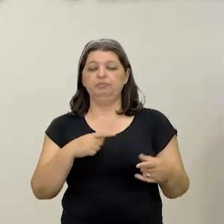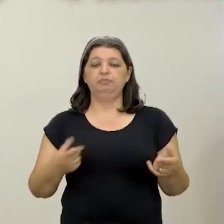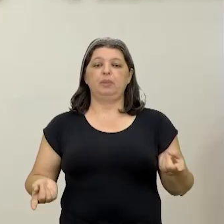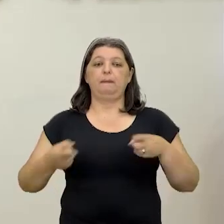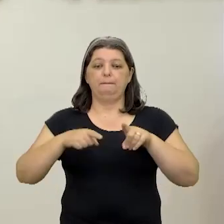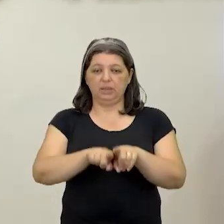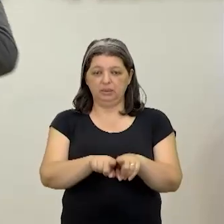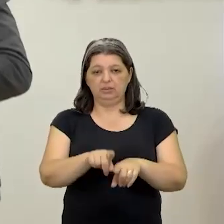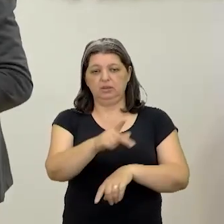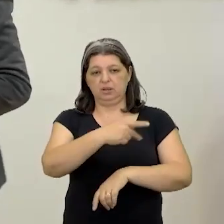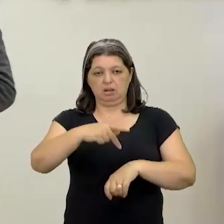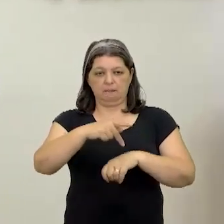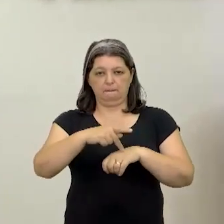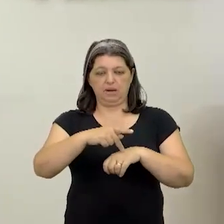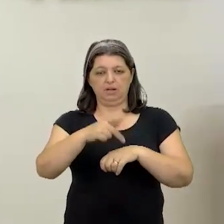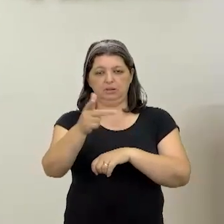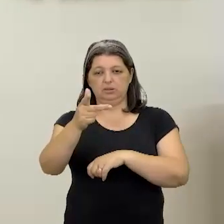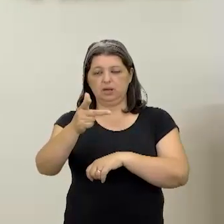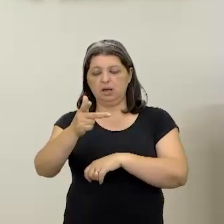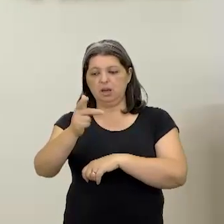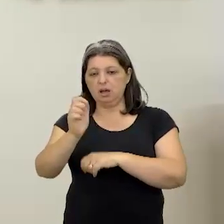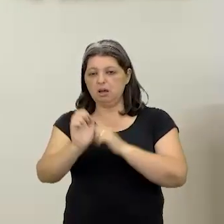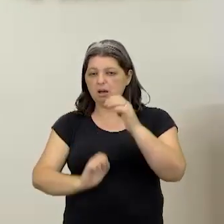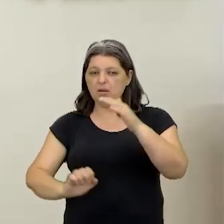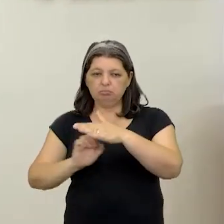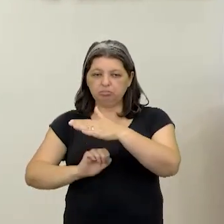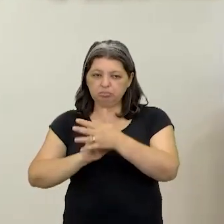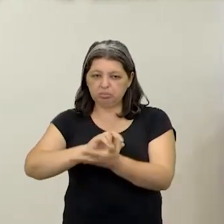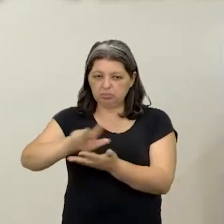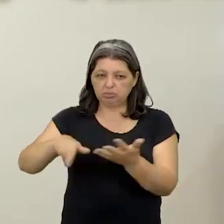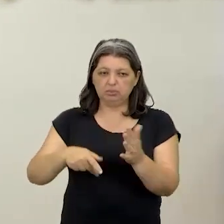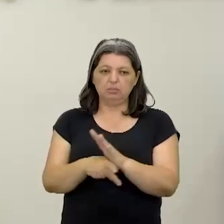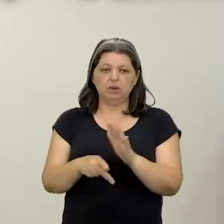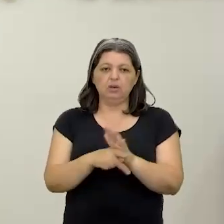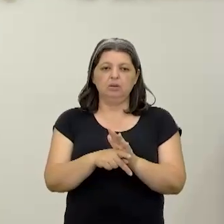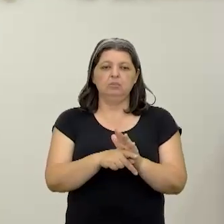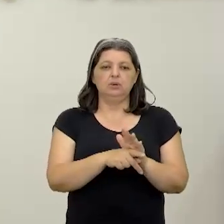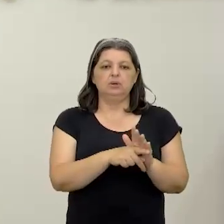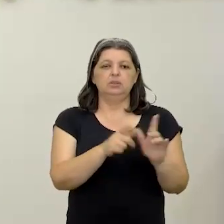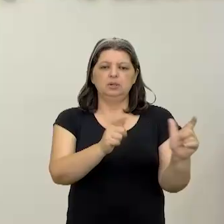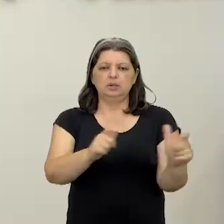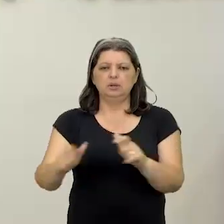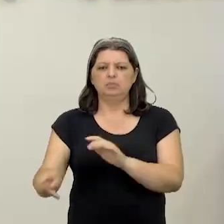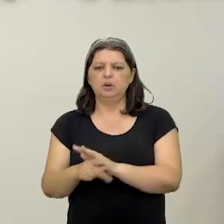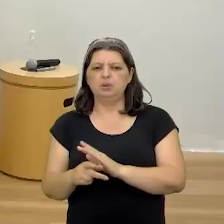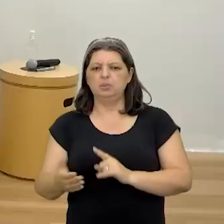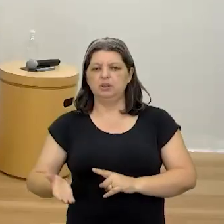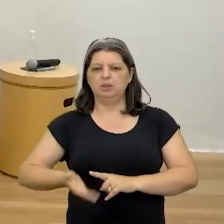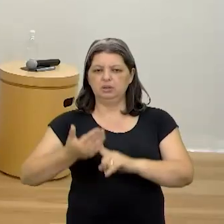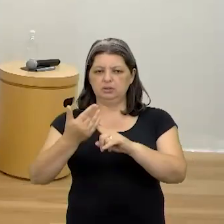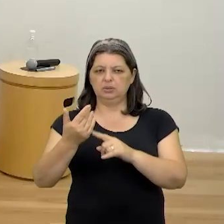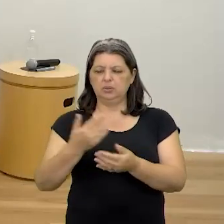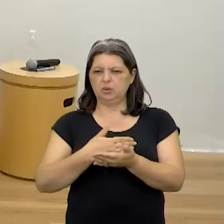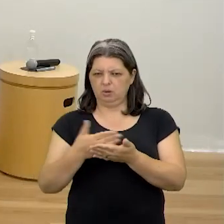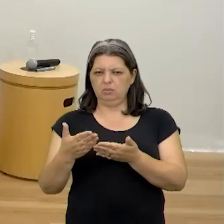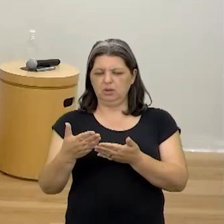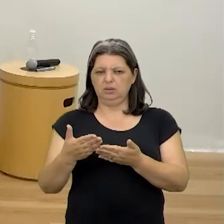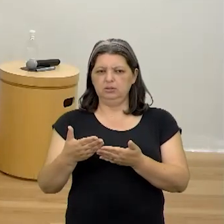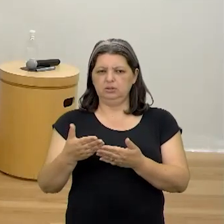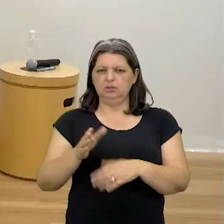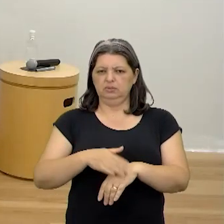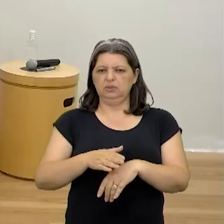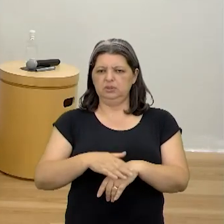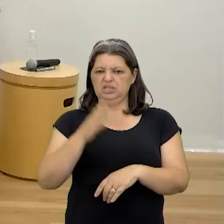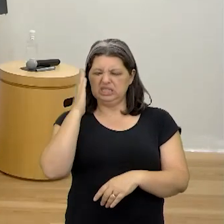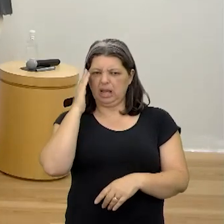empresas estrangeiras. E são criadas aqui, ó, zonas tecnológicas. Sabe o que os chineses começam a fazer? E fazem muito bem.